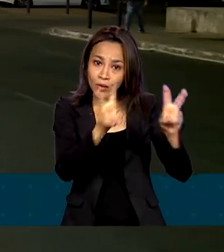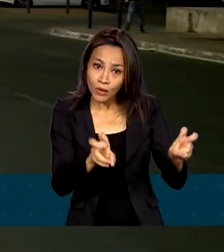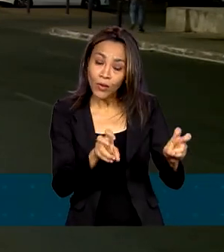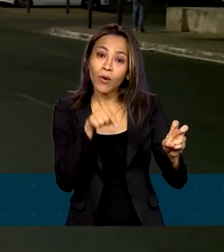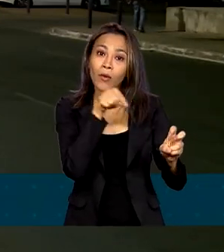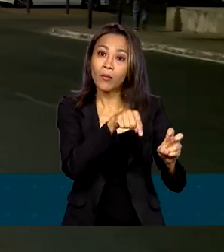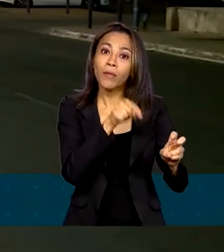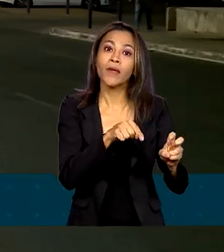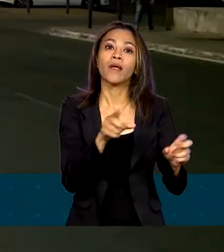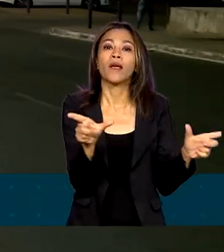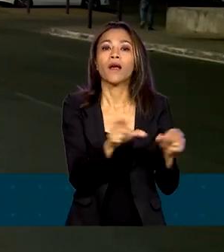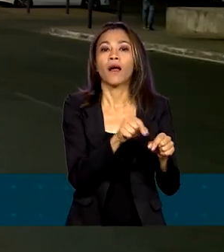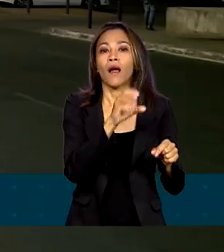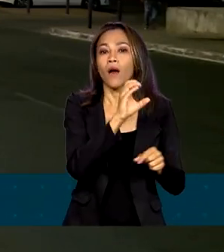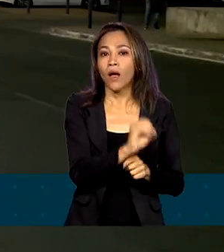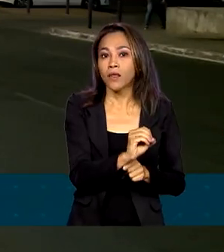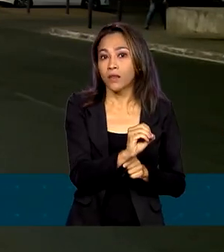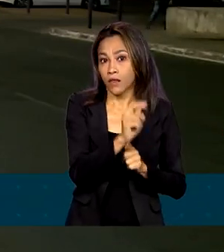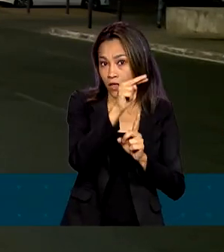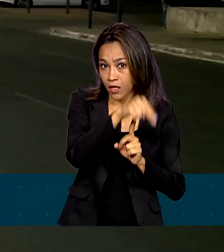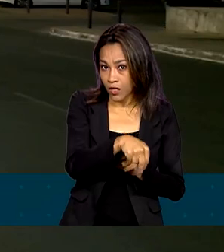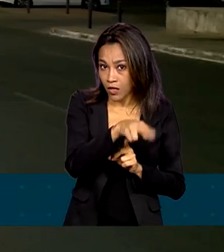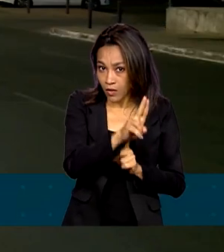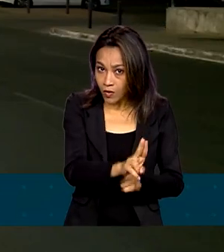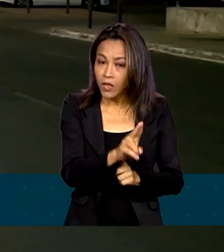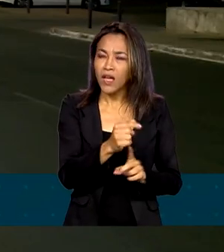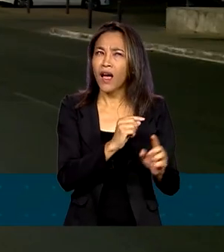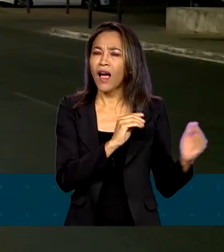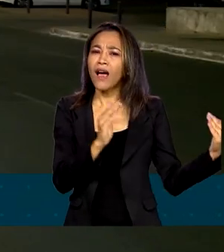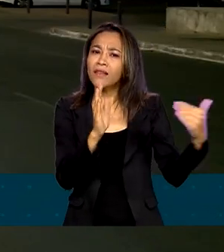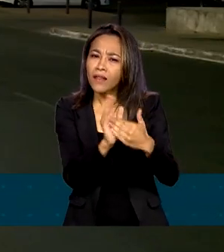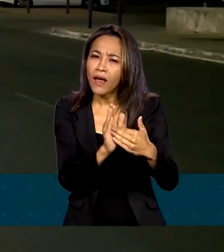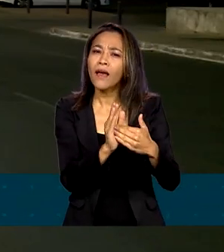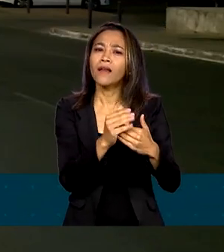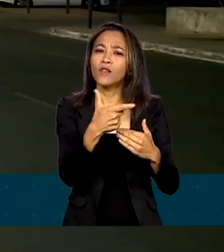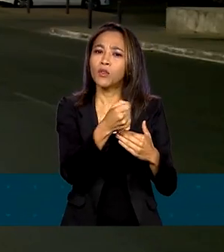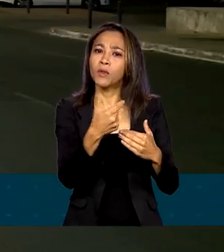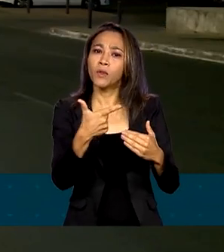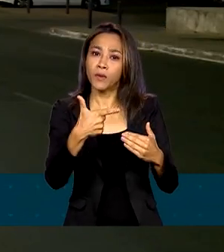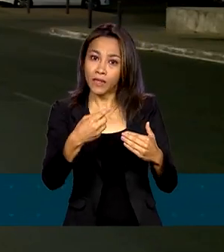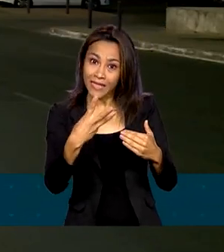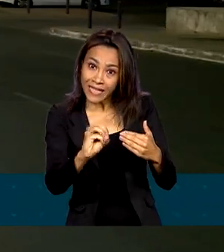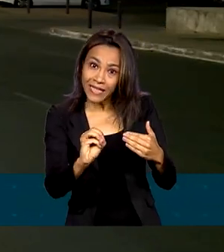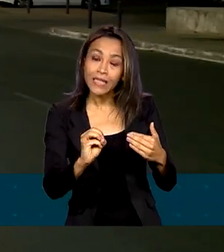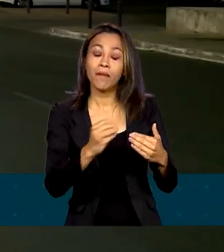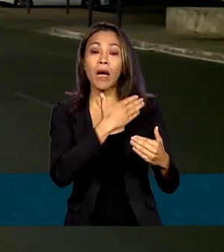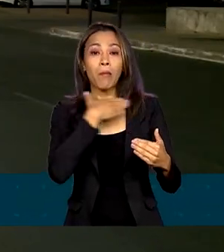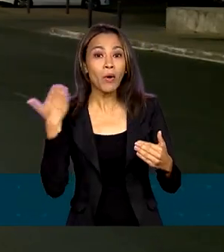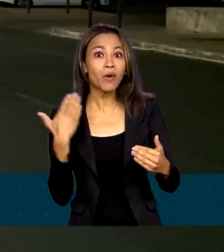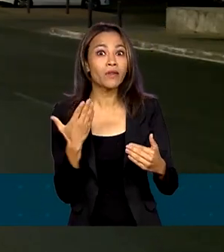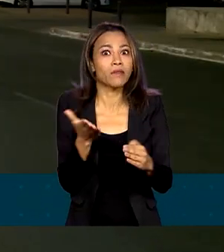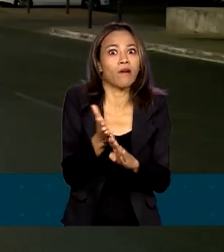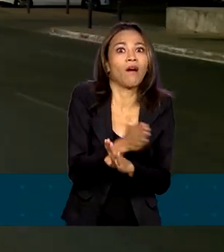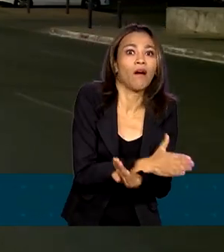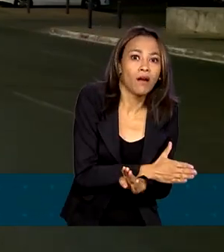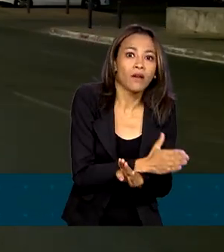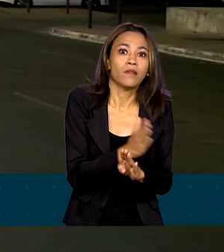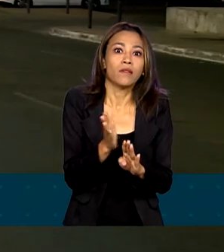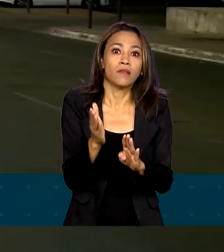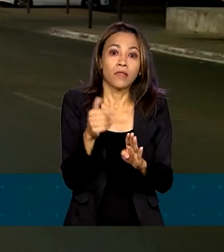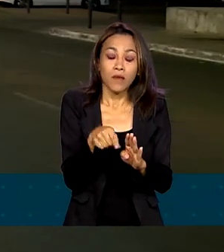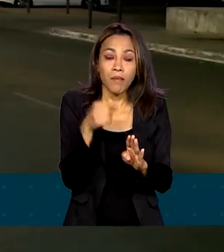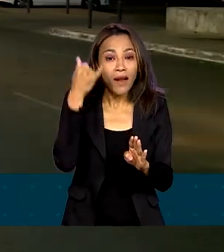Nações Unidas, que estabeleceu até 2030 a diminuição do risco de morte prematura de um terço para